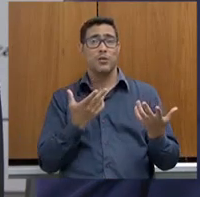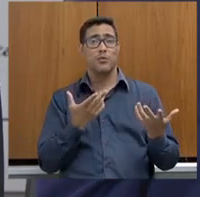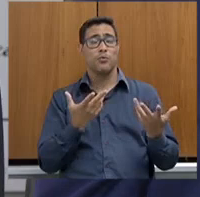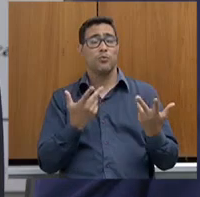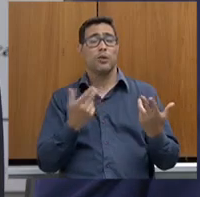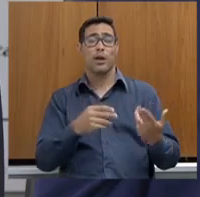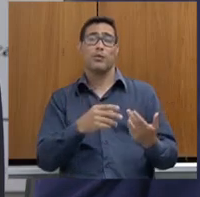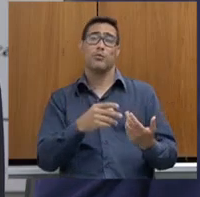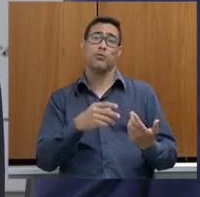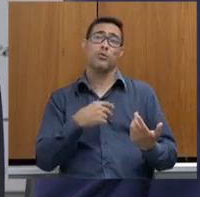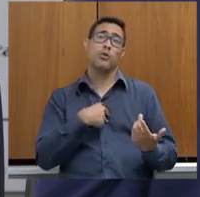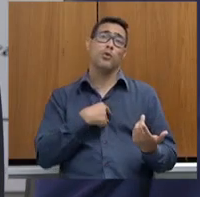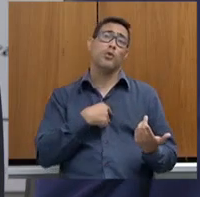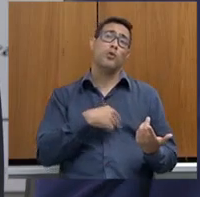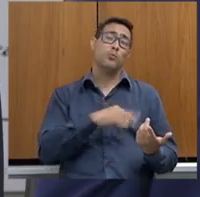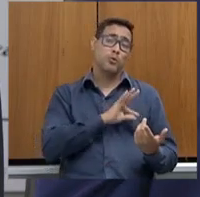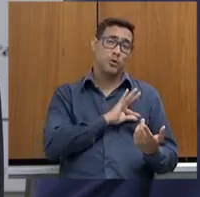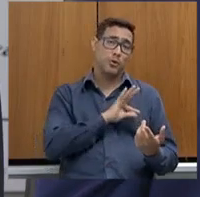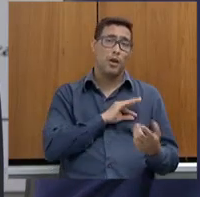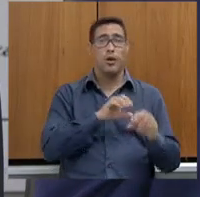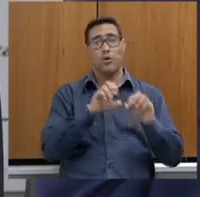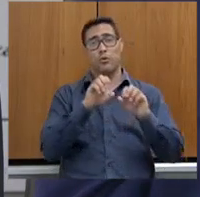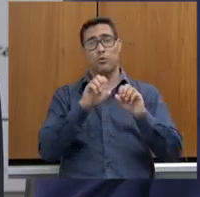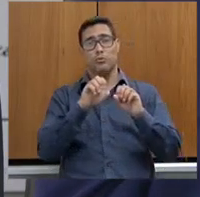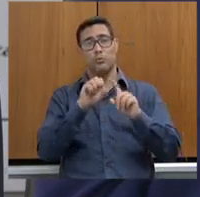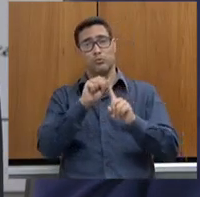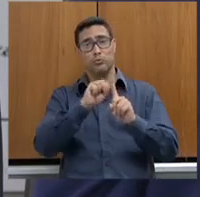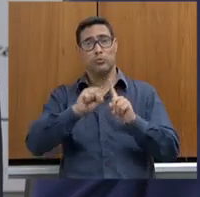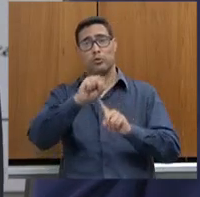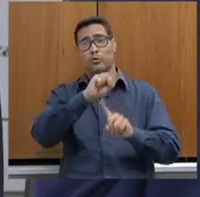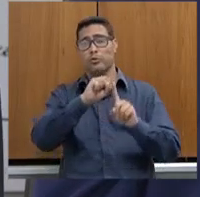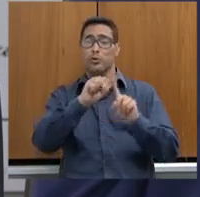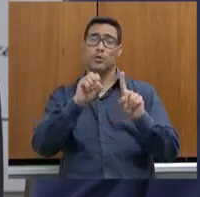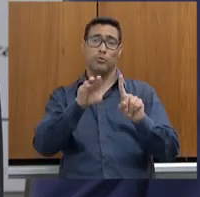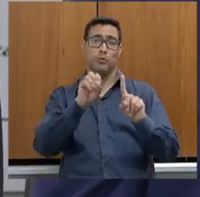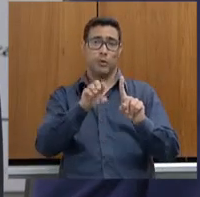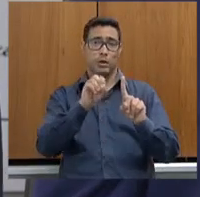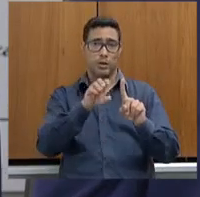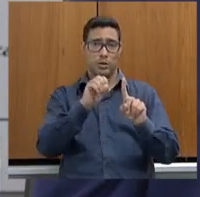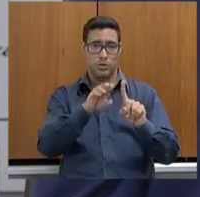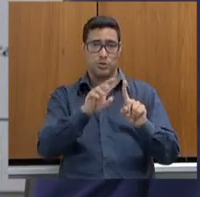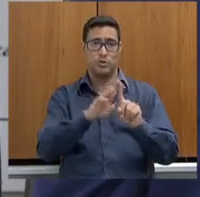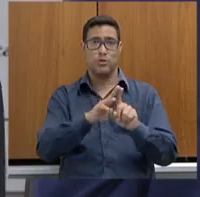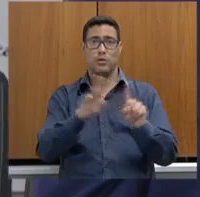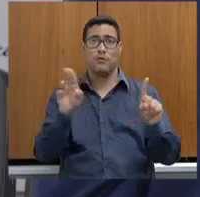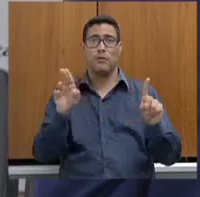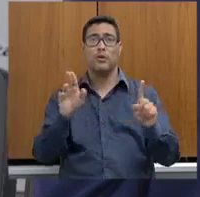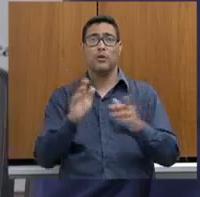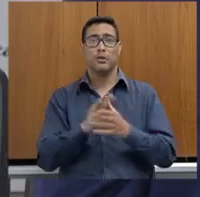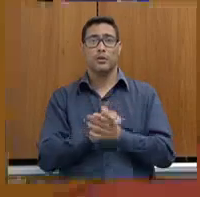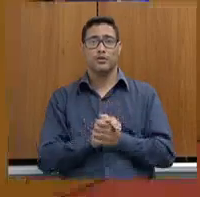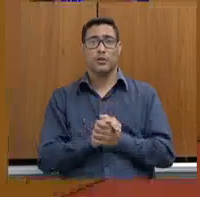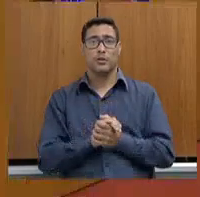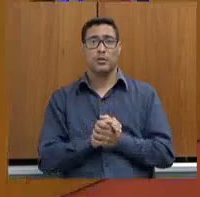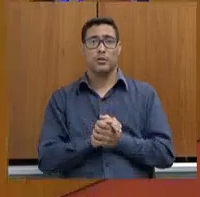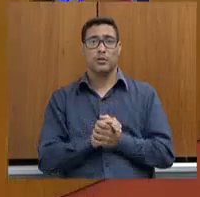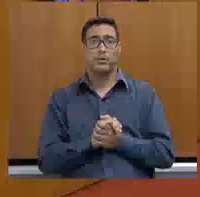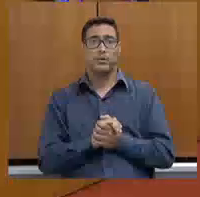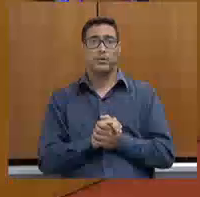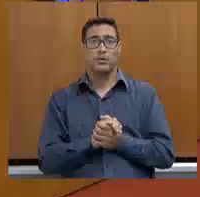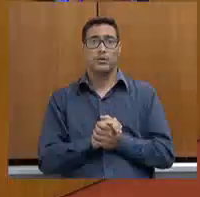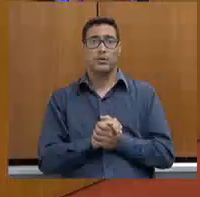o agente sócio-educativo, vendido, quando está nesse ambiente de ameaça e de risco à sua vida e à vida dos seus familiares. nem a arma dele pode ficar no carro.